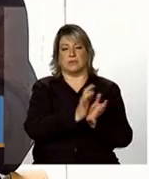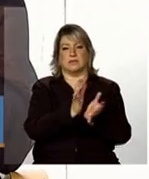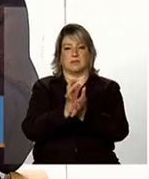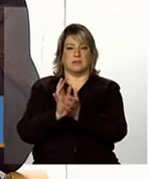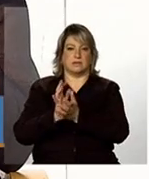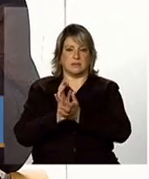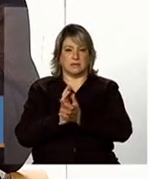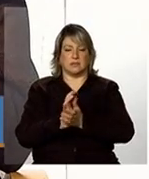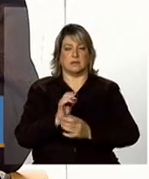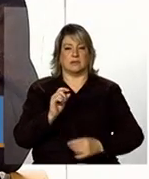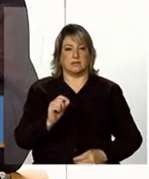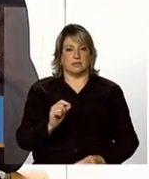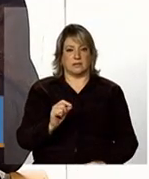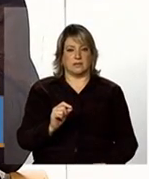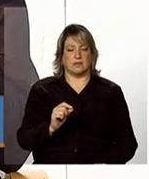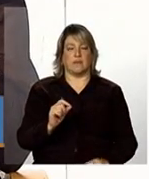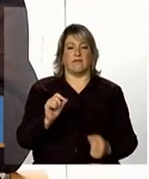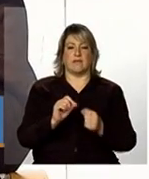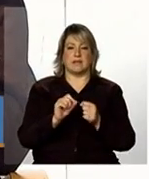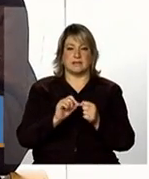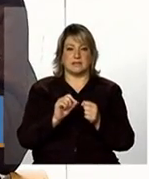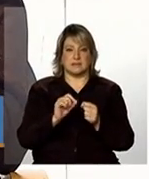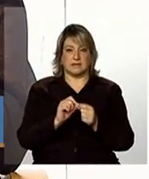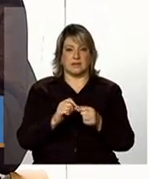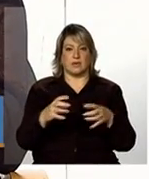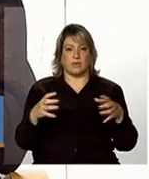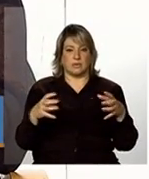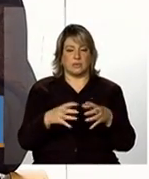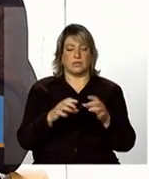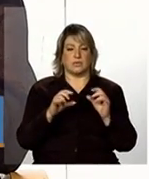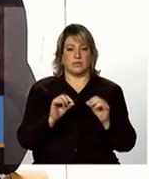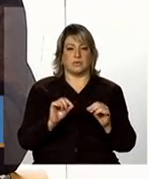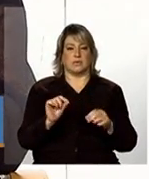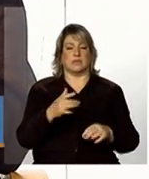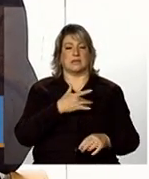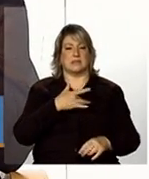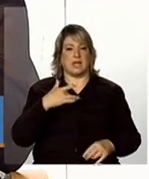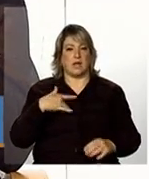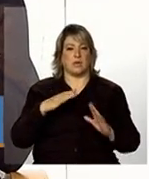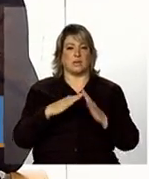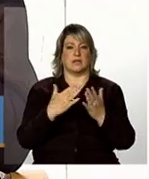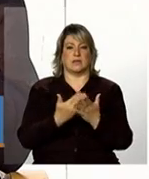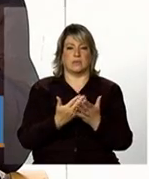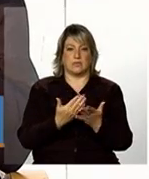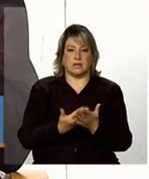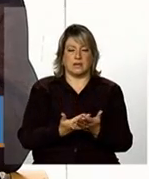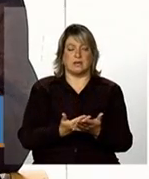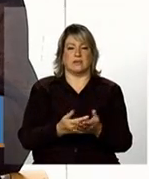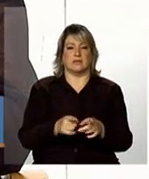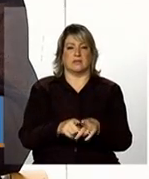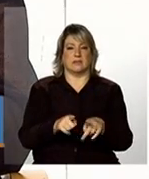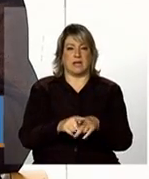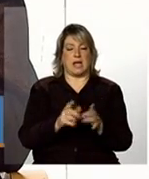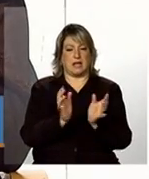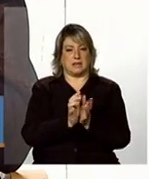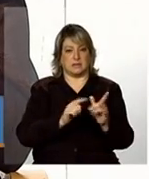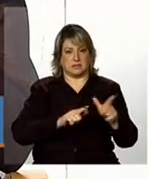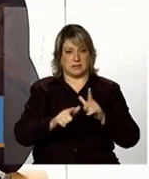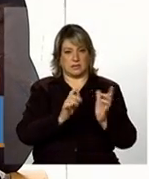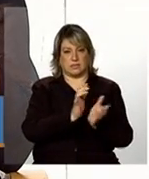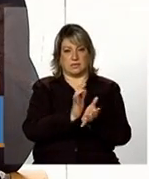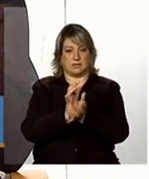seja estabelecer em conjunto com a saúde e educação ações intersetoriais